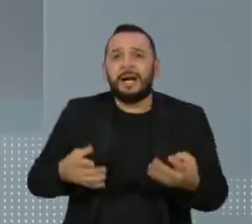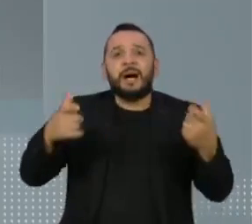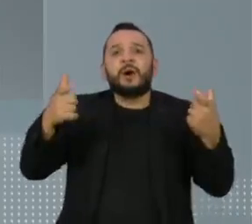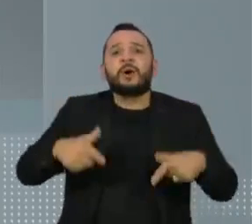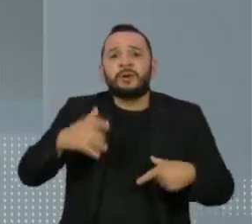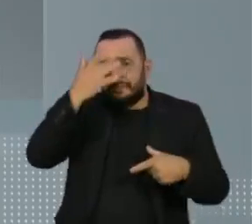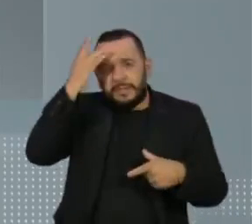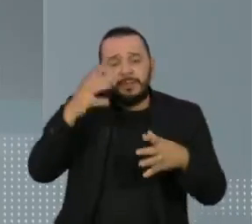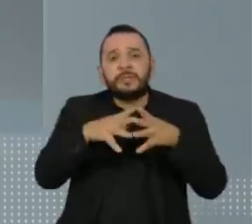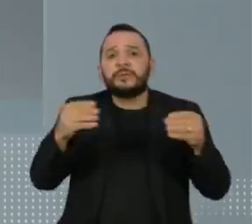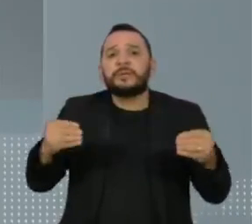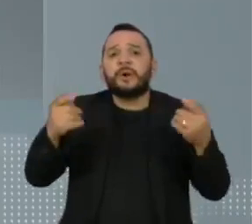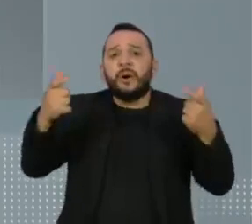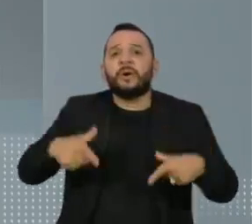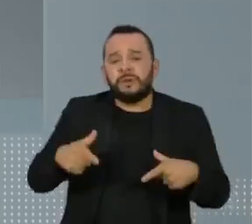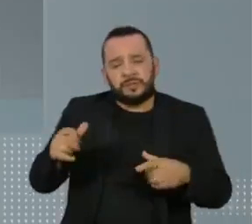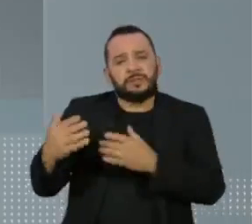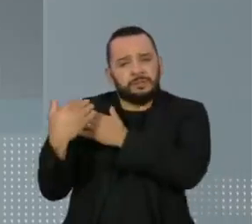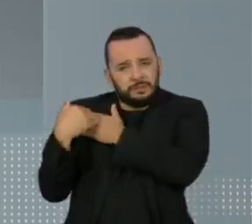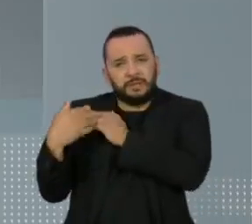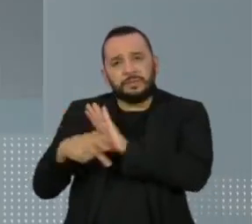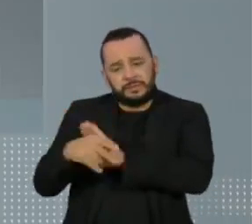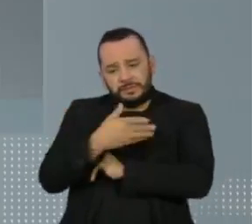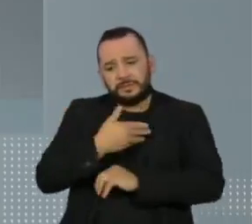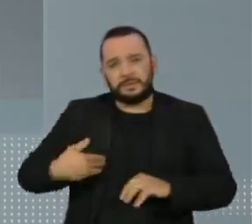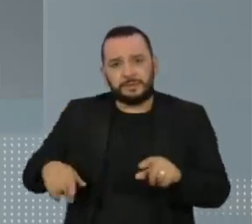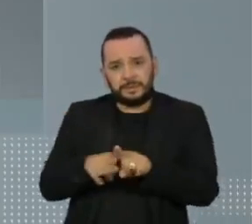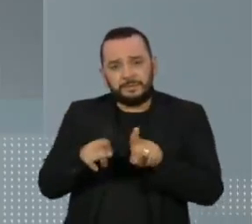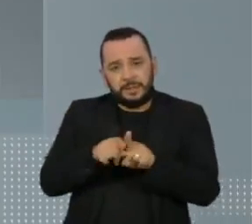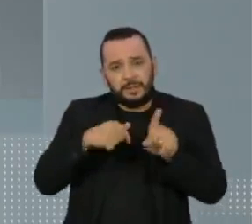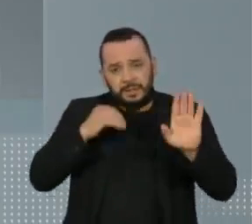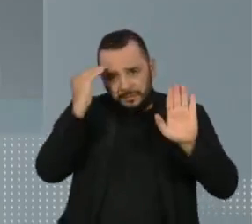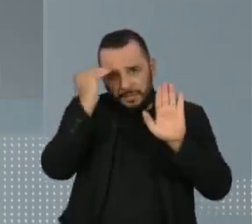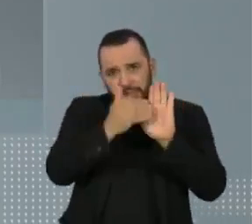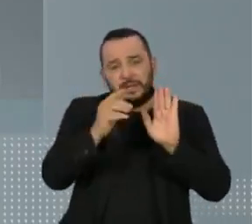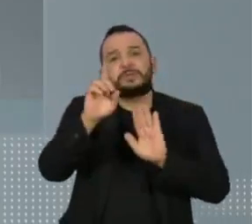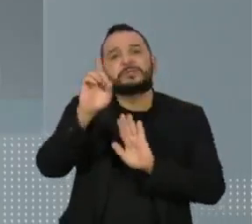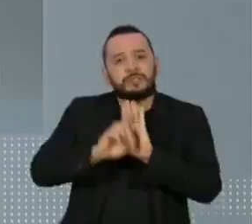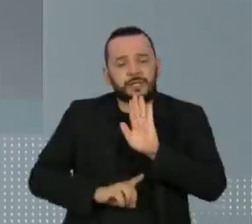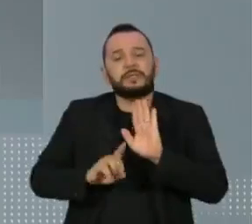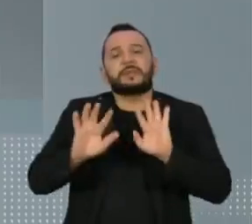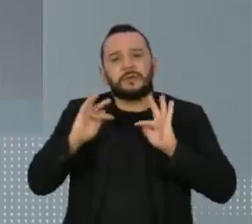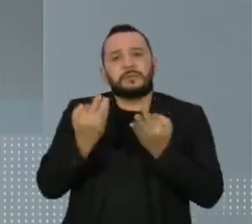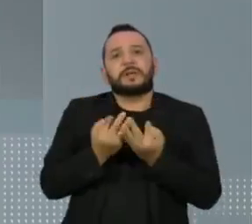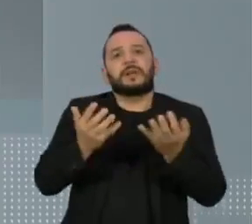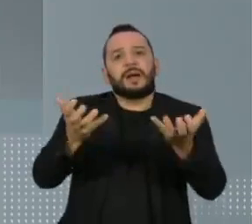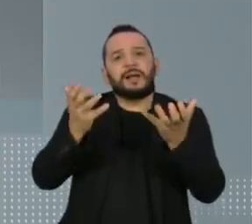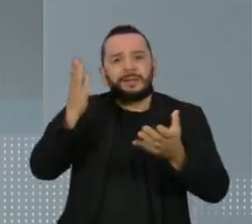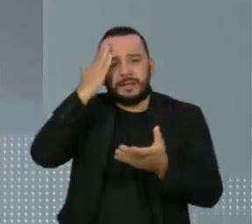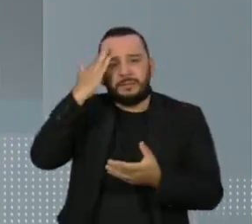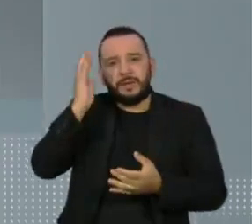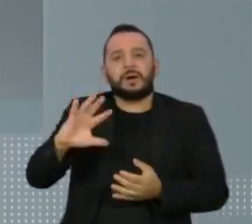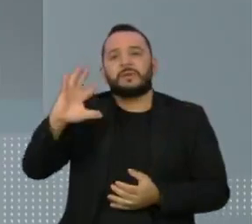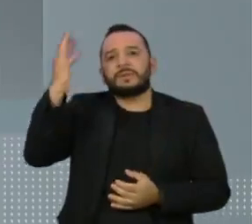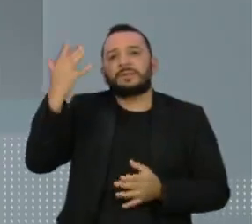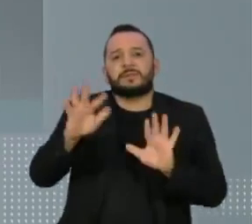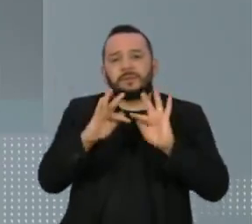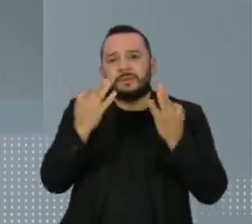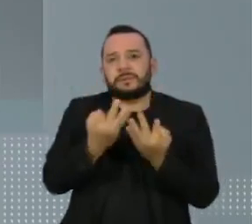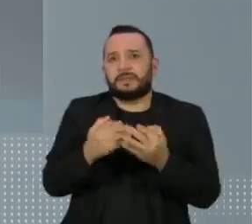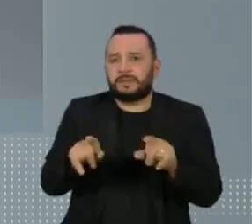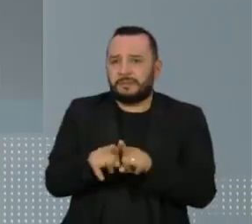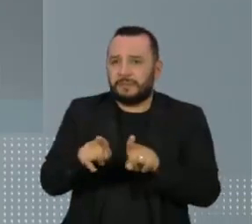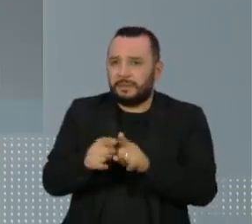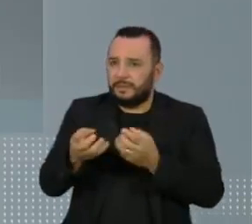desaparecidas. O que implica respeitar o direito das famílias de conhecerem o que aconteceu com seus entes queridos, dados